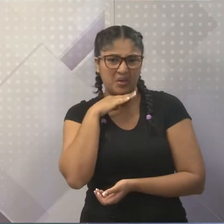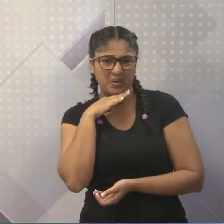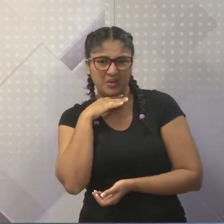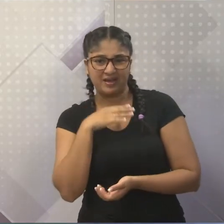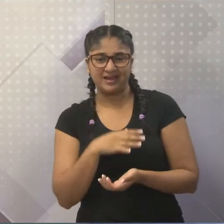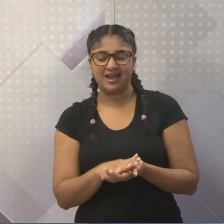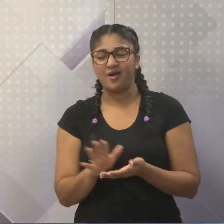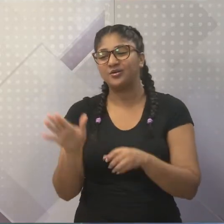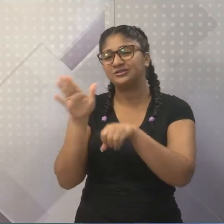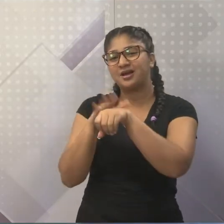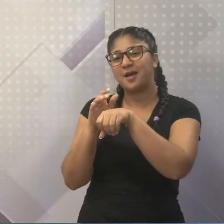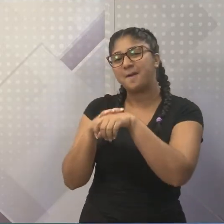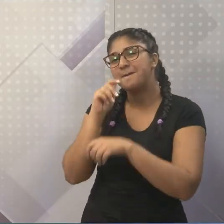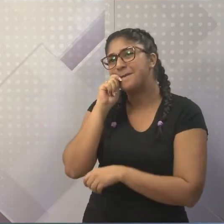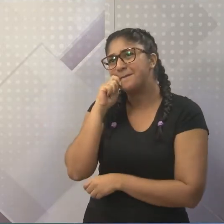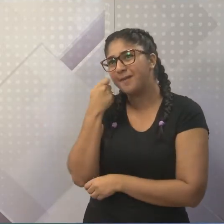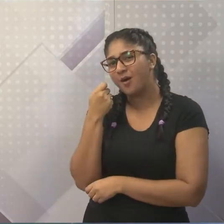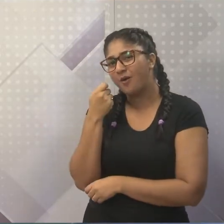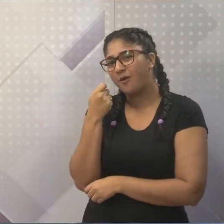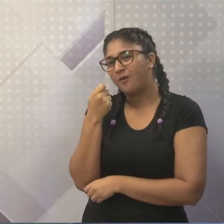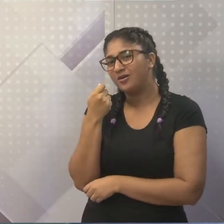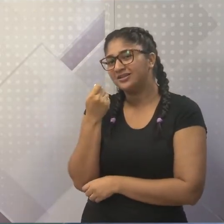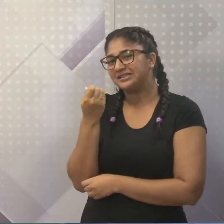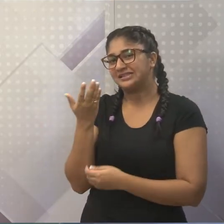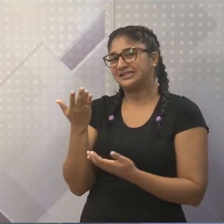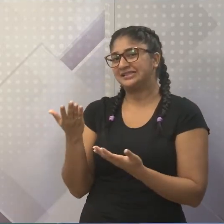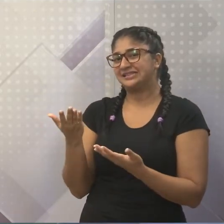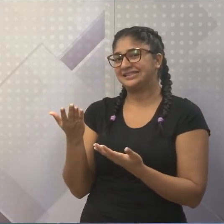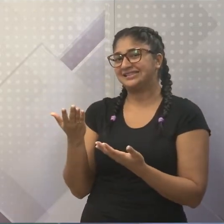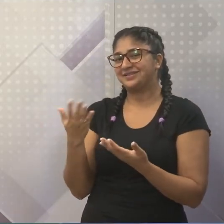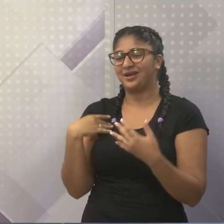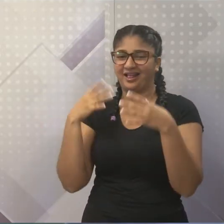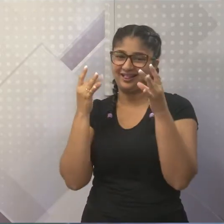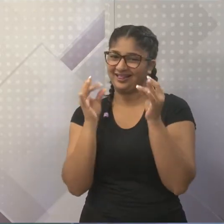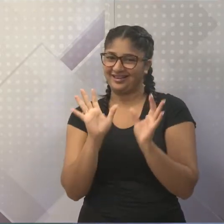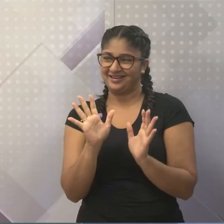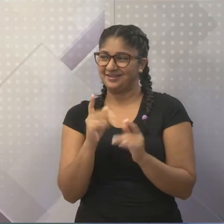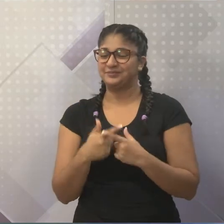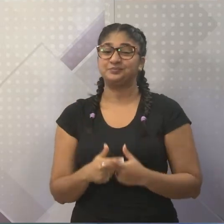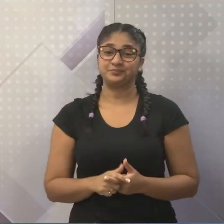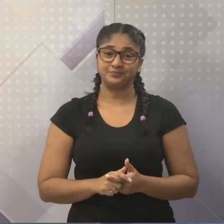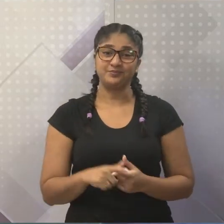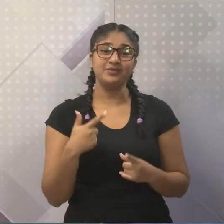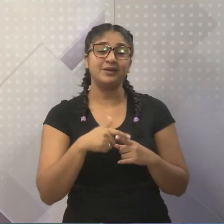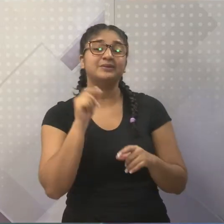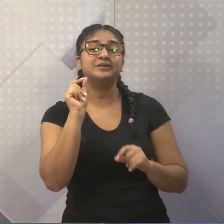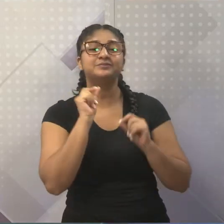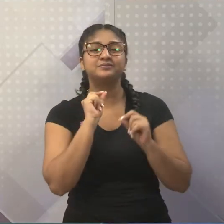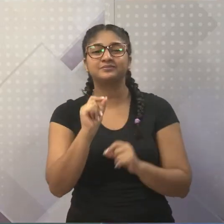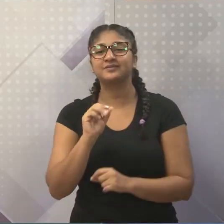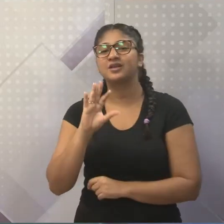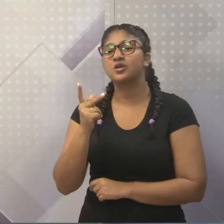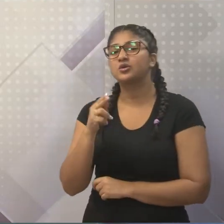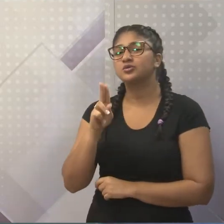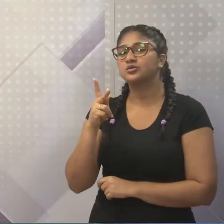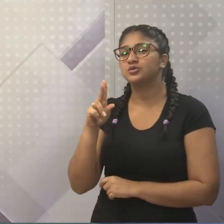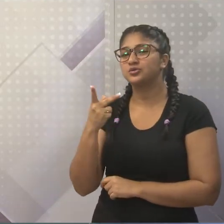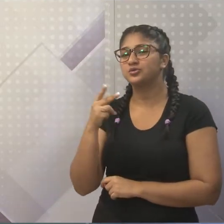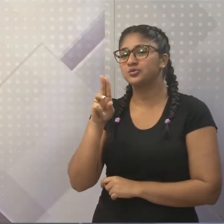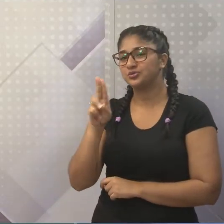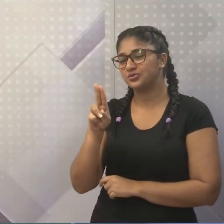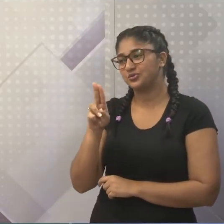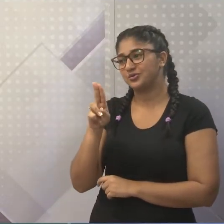pão. Olha, pão. Hoje é uma... Não, não vamos entrar em detalhes. Porque se você falar chuchu, vamos lembrar de mamona assassina. Meu